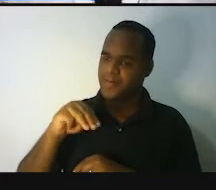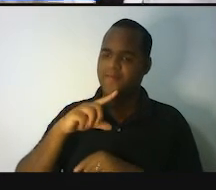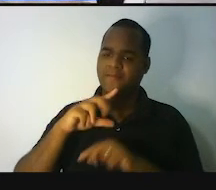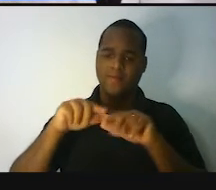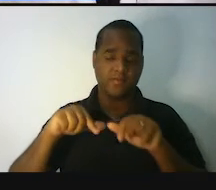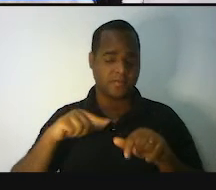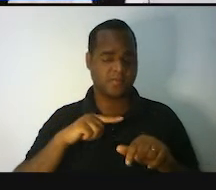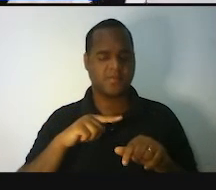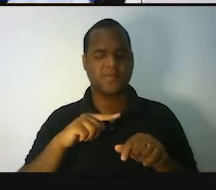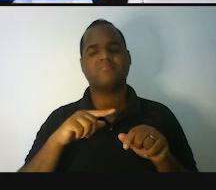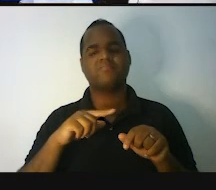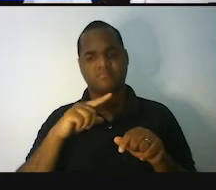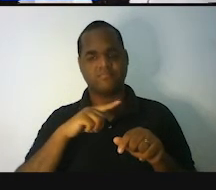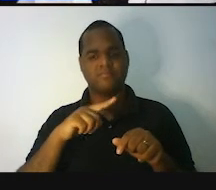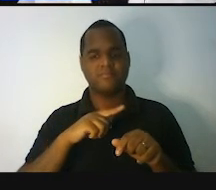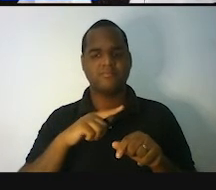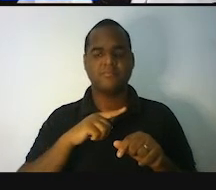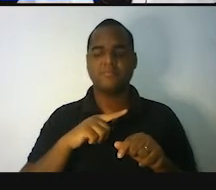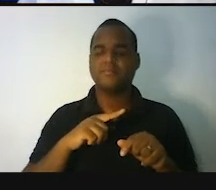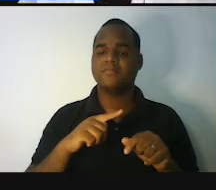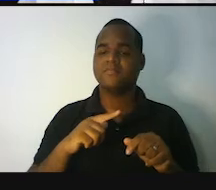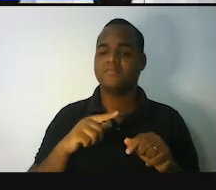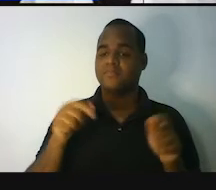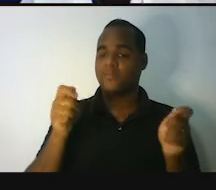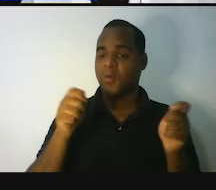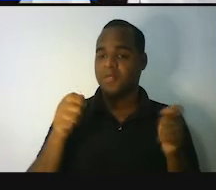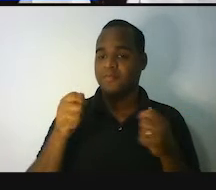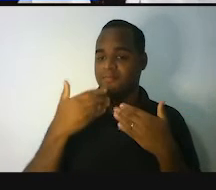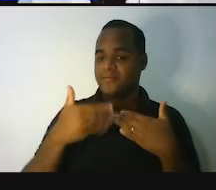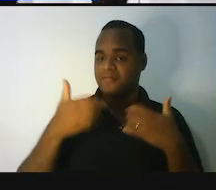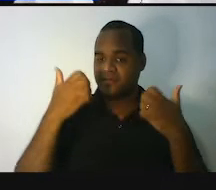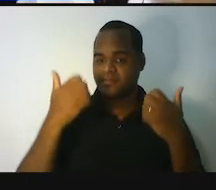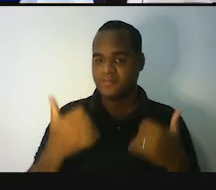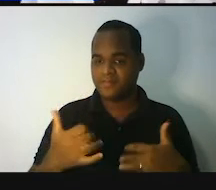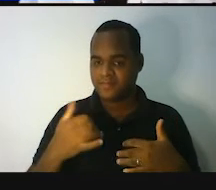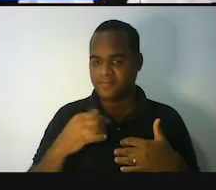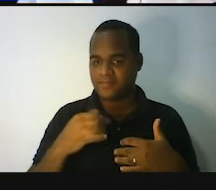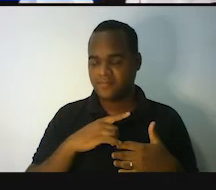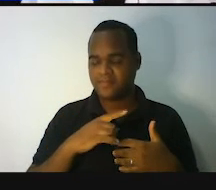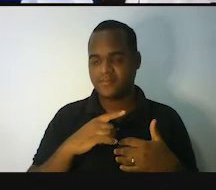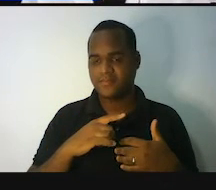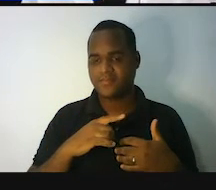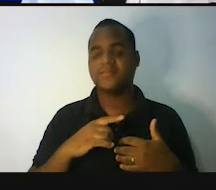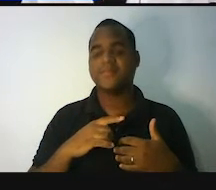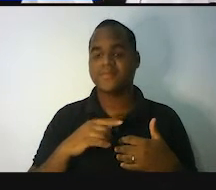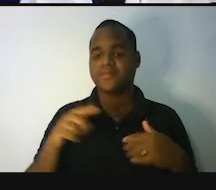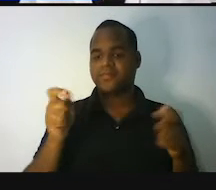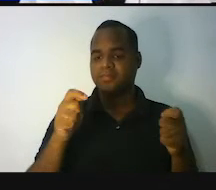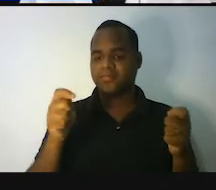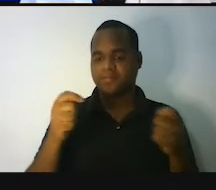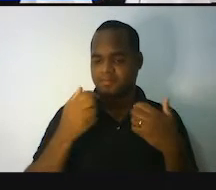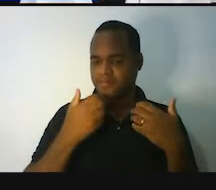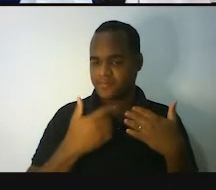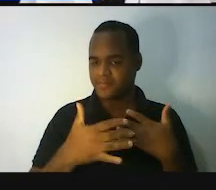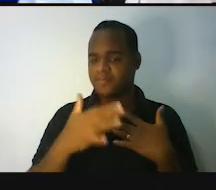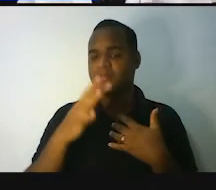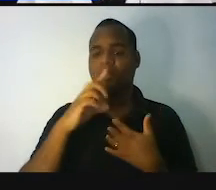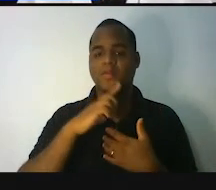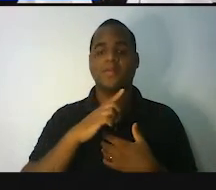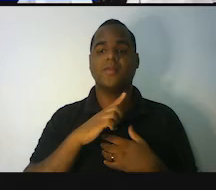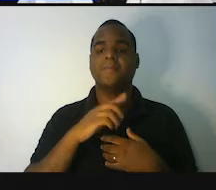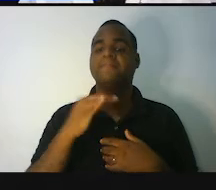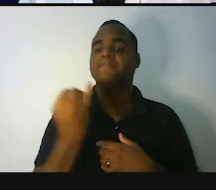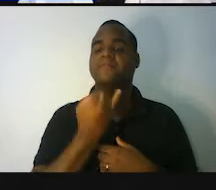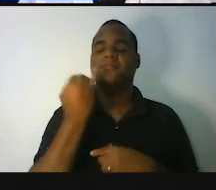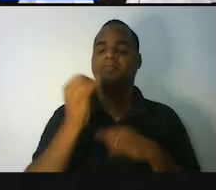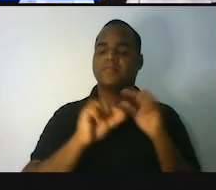grama, quilograma. Né? Essas coisas a gente vê por aí e a gente vai ver essas coisas, como elas são